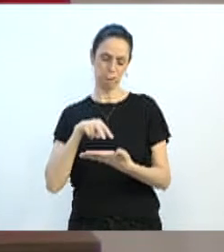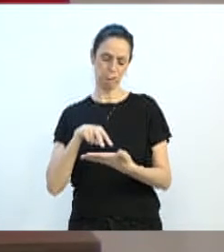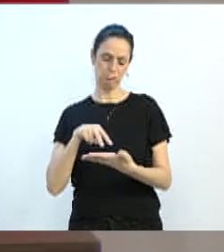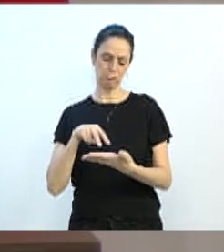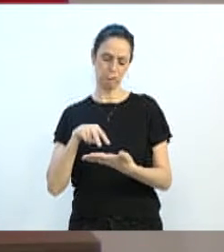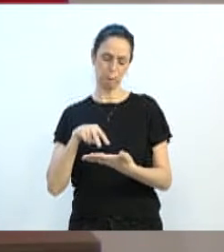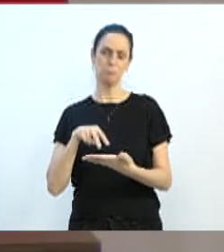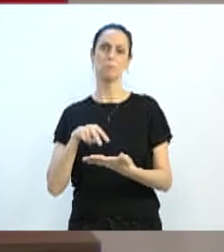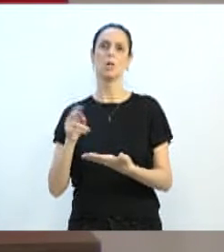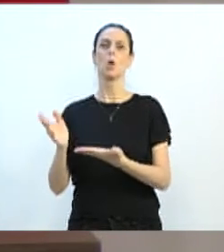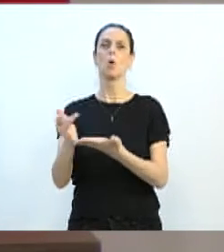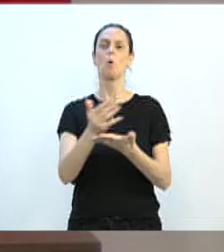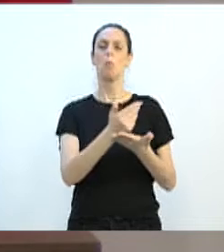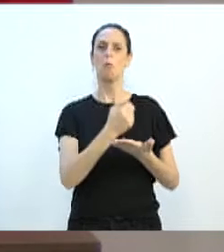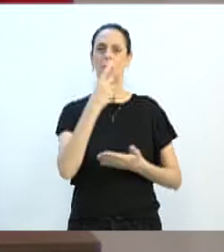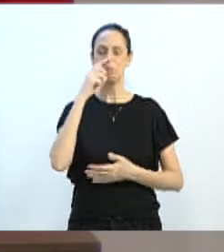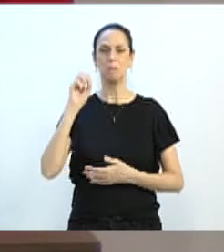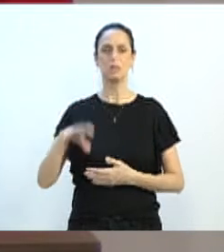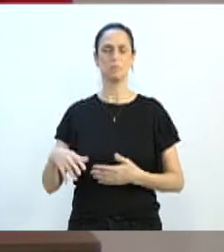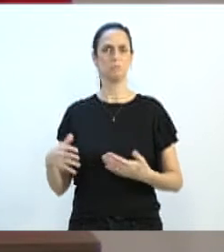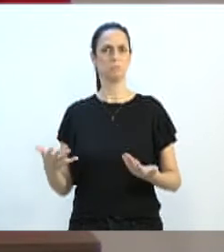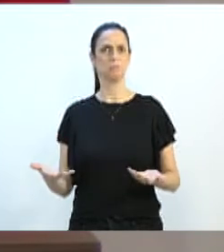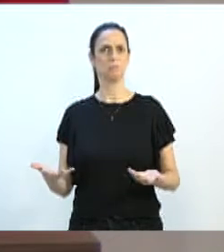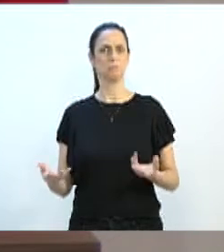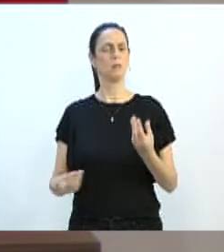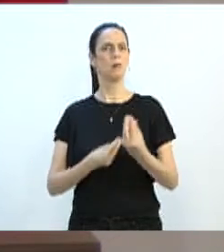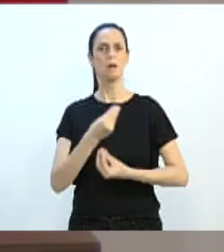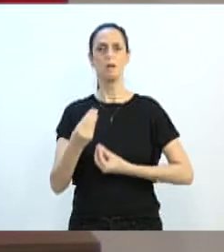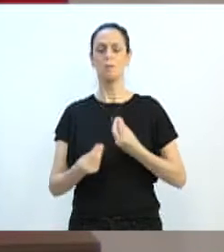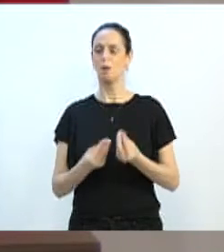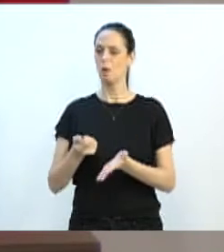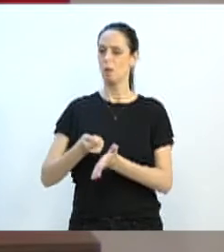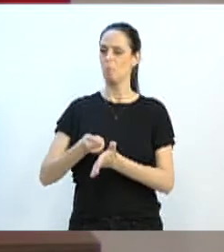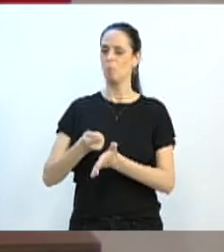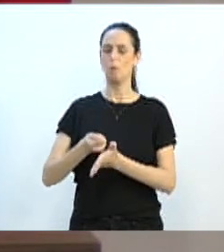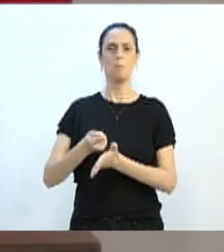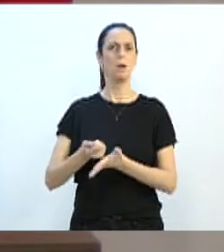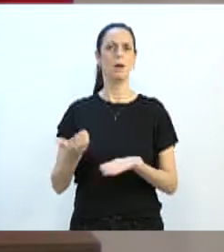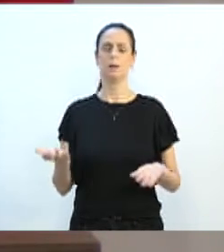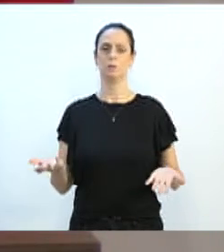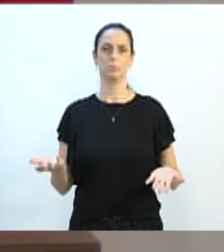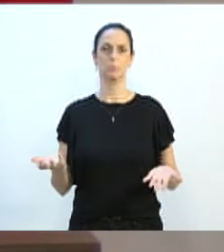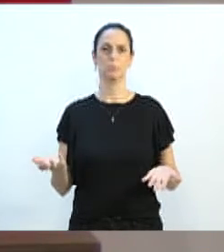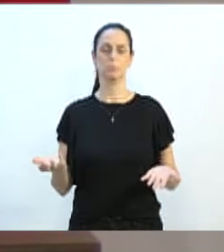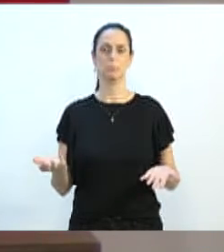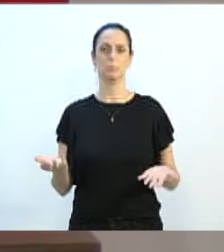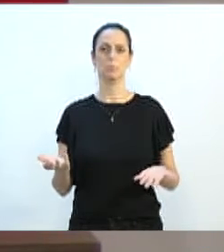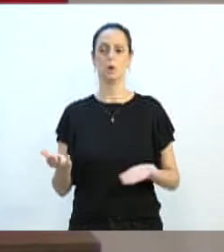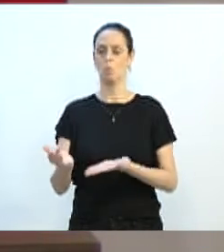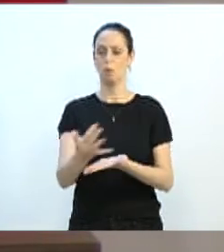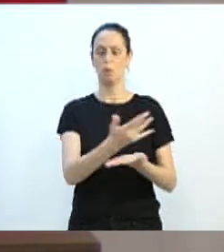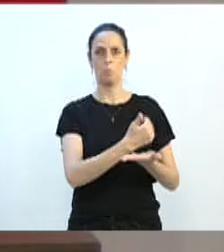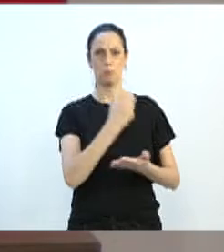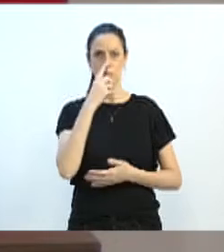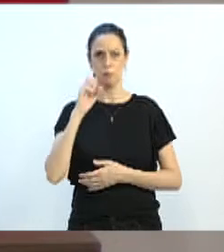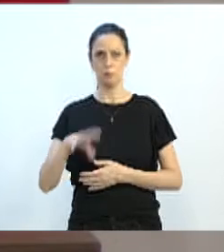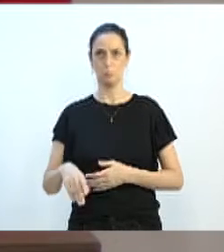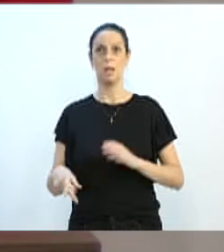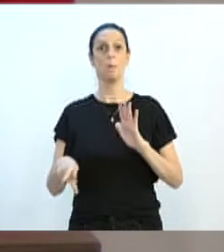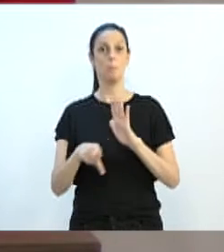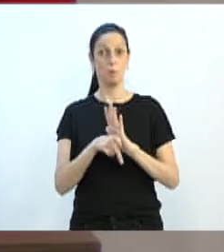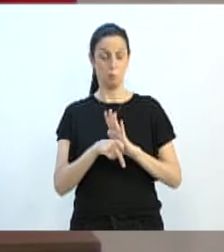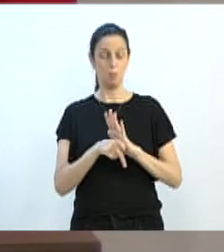Aí veio a pergunta. Como é que é cobrada a coleta de lixo? A coleta de lixo é cobrada na fatura da água.